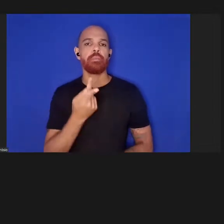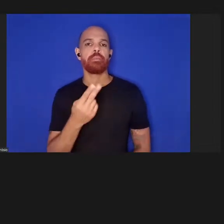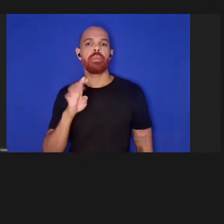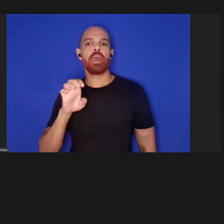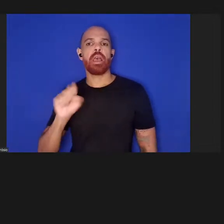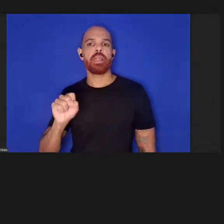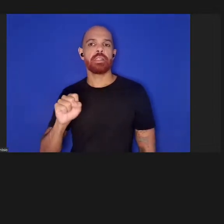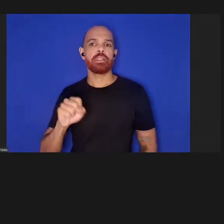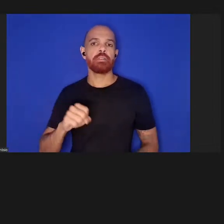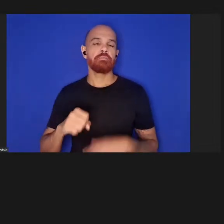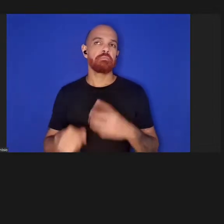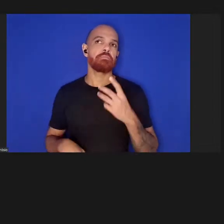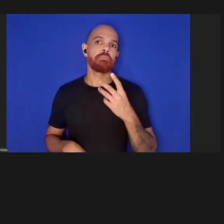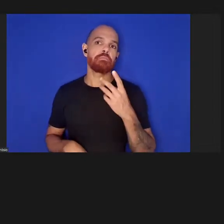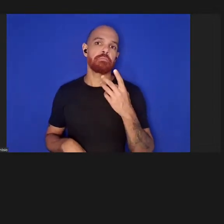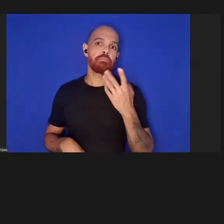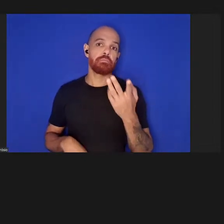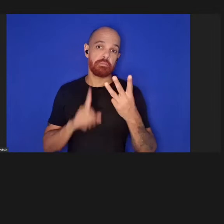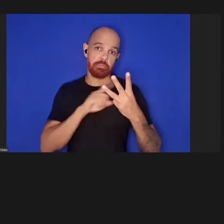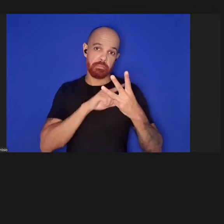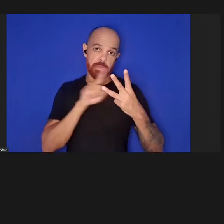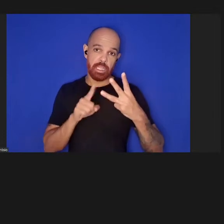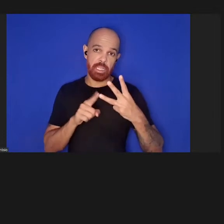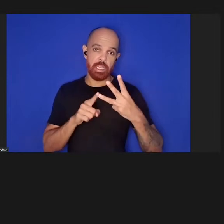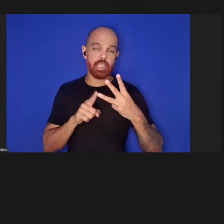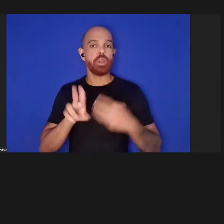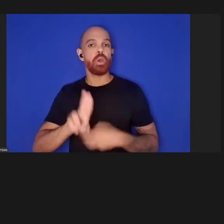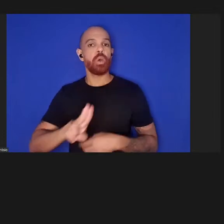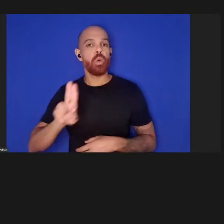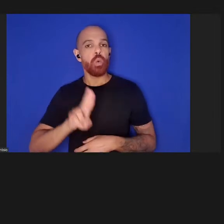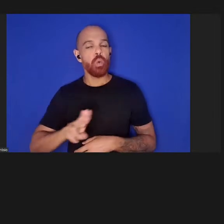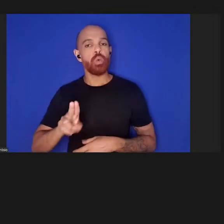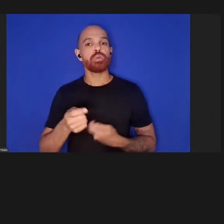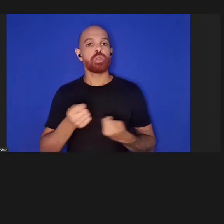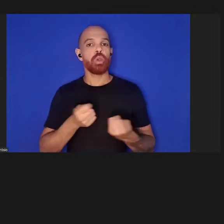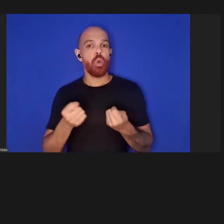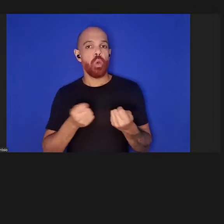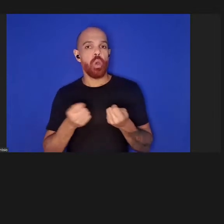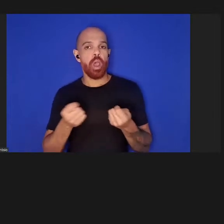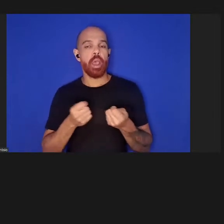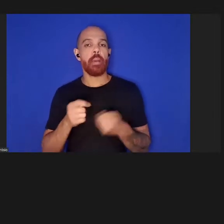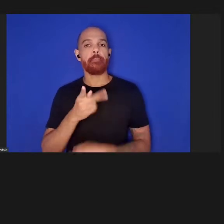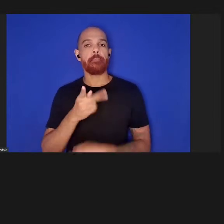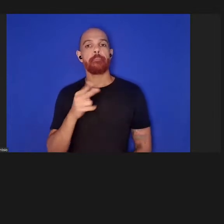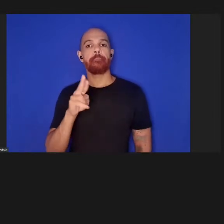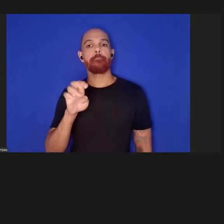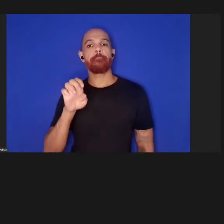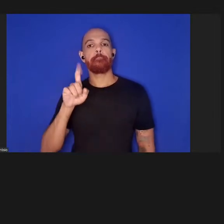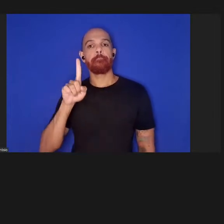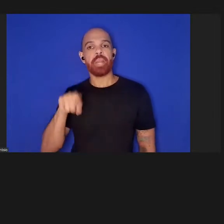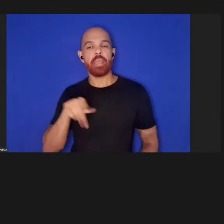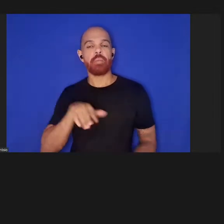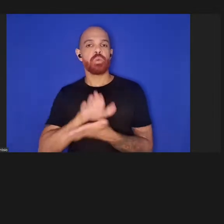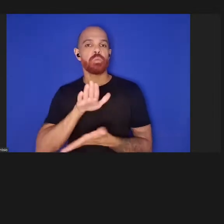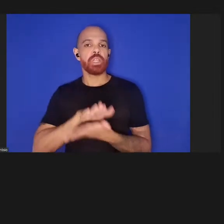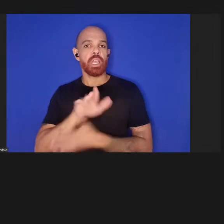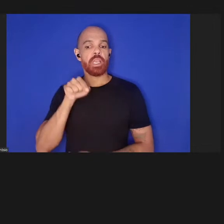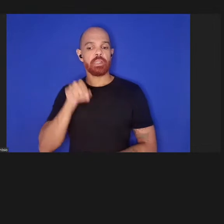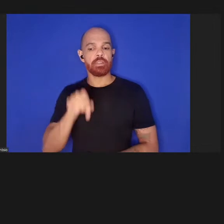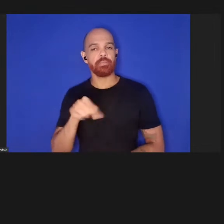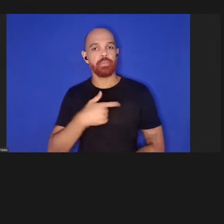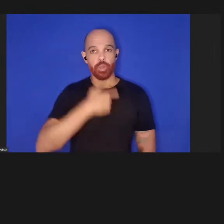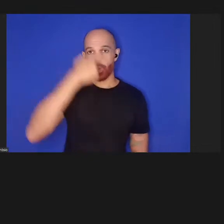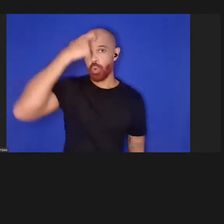o uso adequado e controlado de pré-publicações pelo que elas são e a consciência